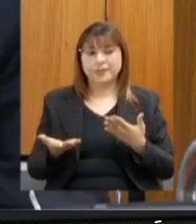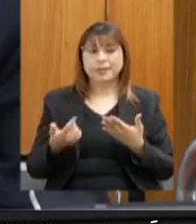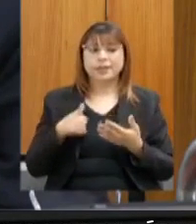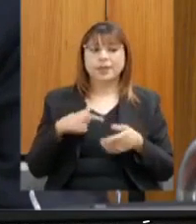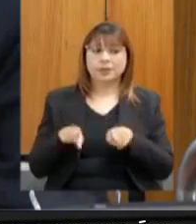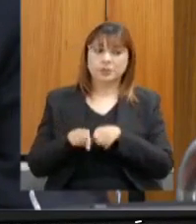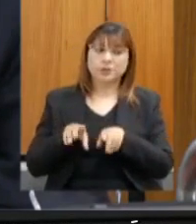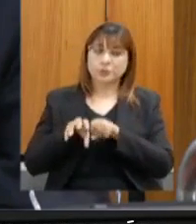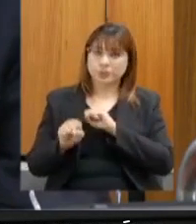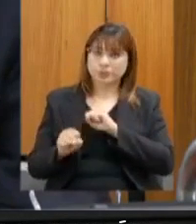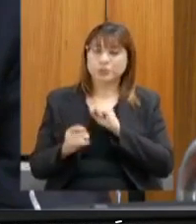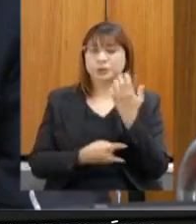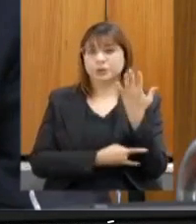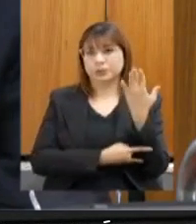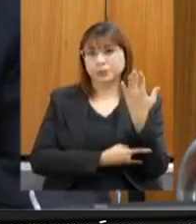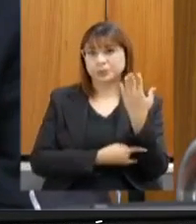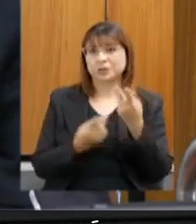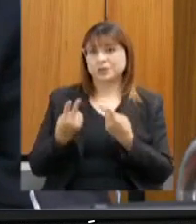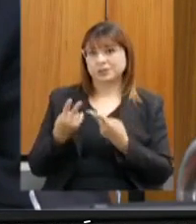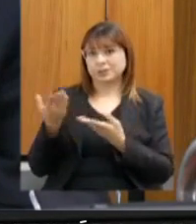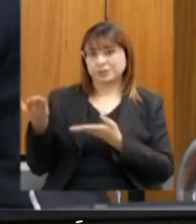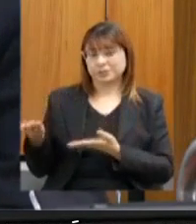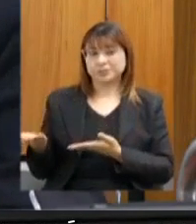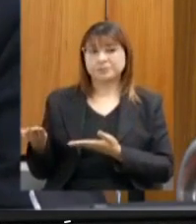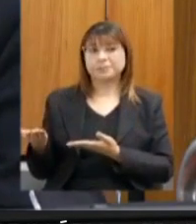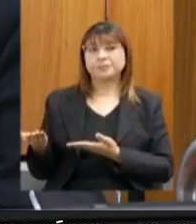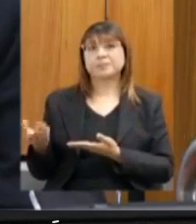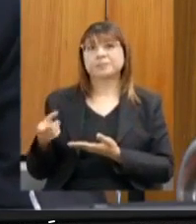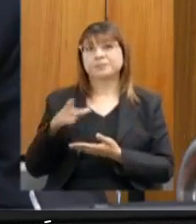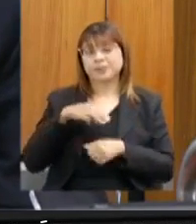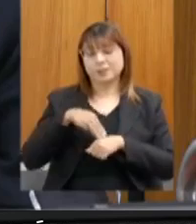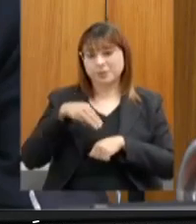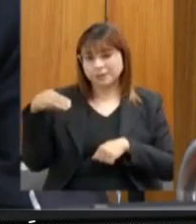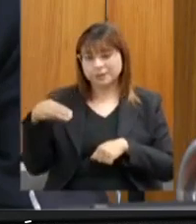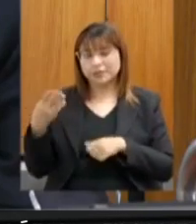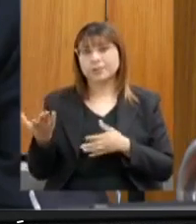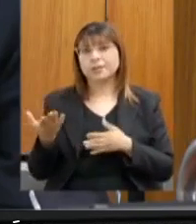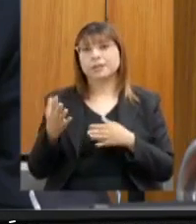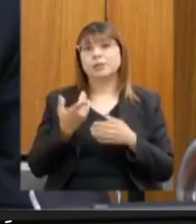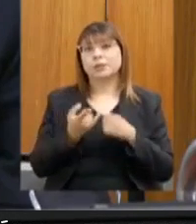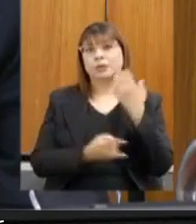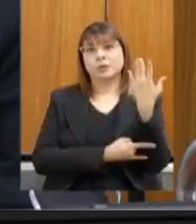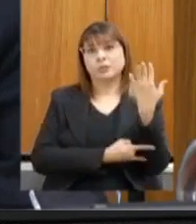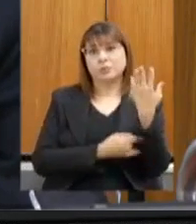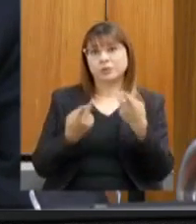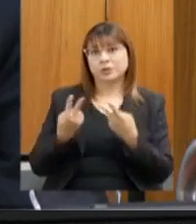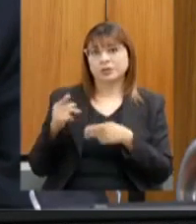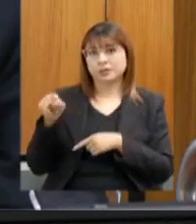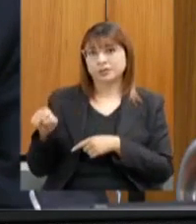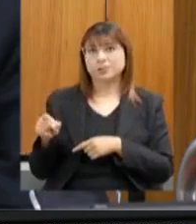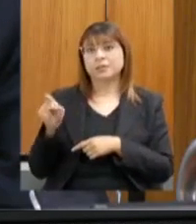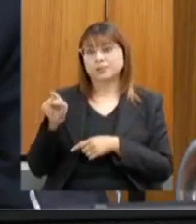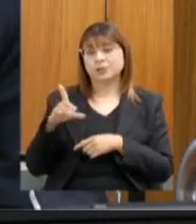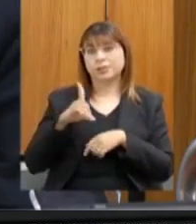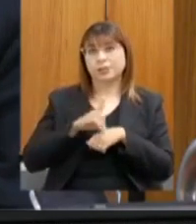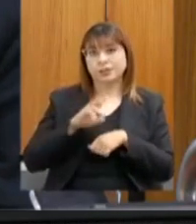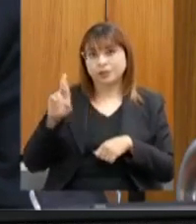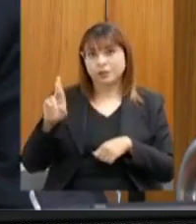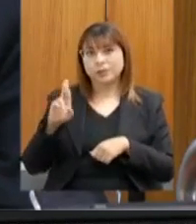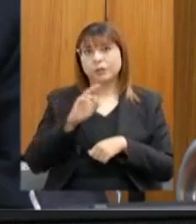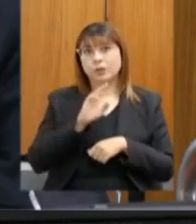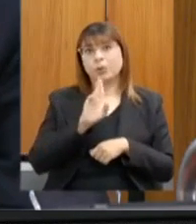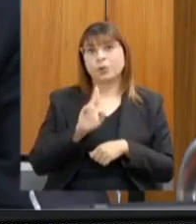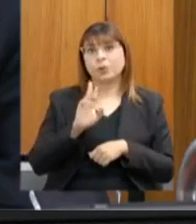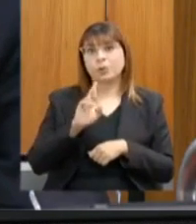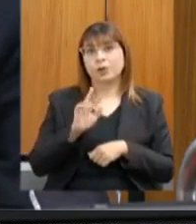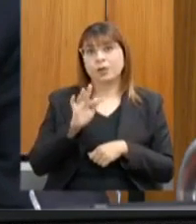eu também sou formado na UFMG como a senhora, com mestrado na UFMG como a senhora, e uma coincidência, a senhora com doutorado na UFRJ e eu